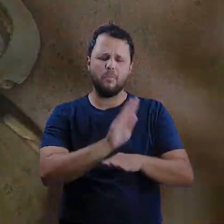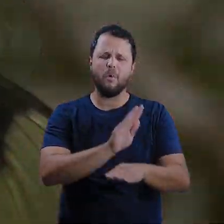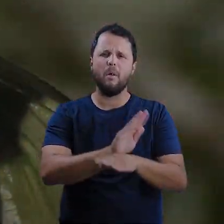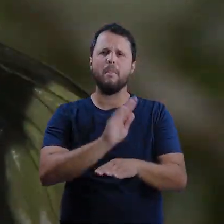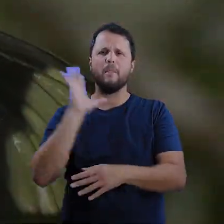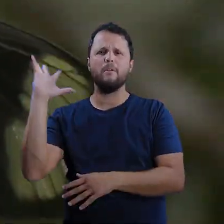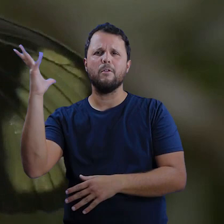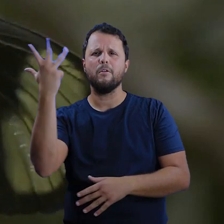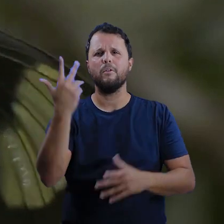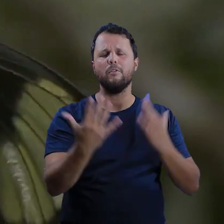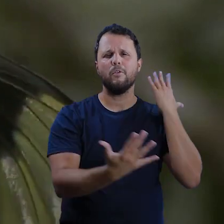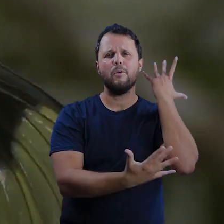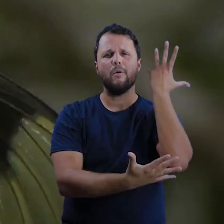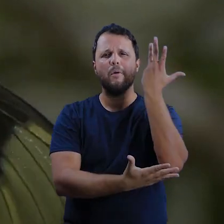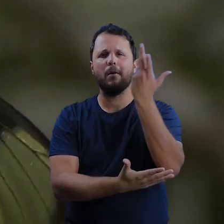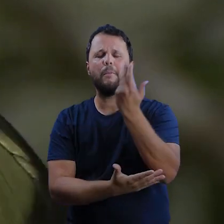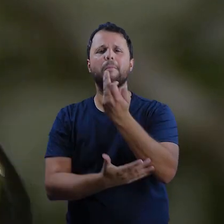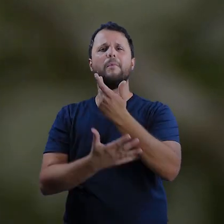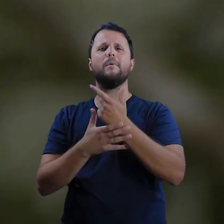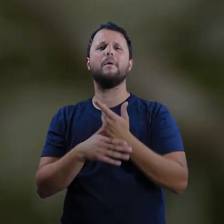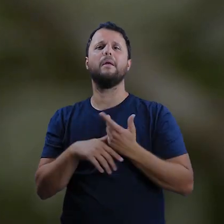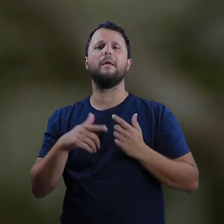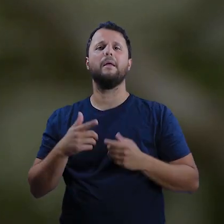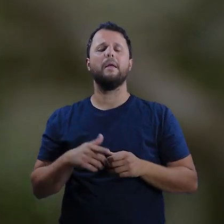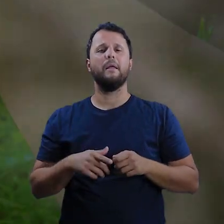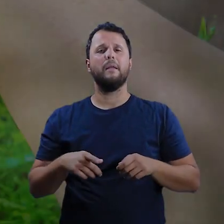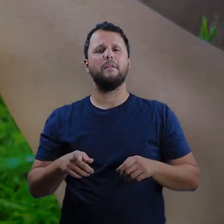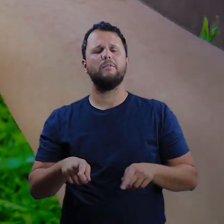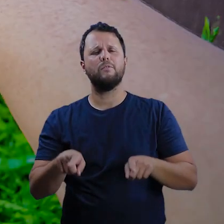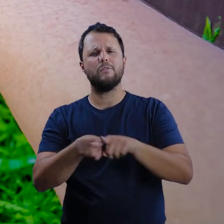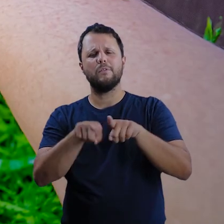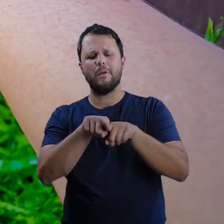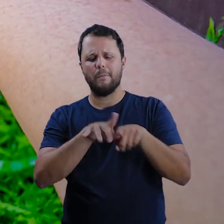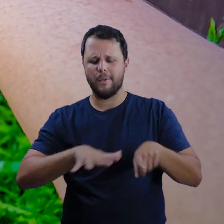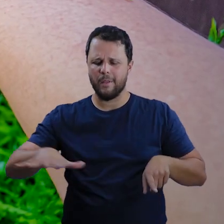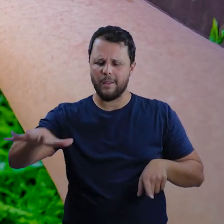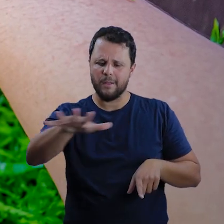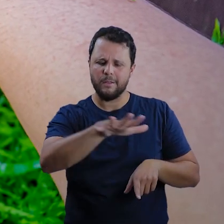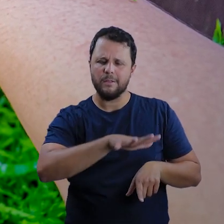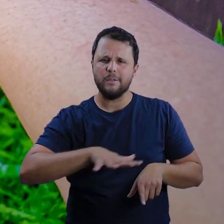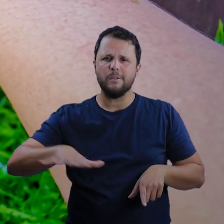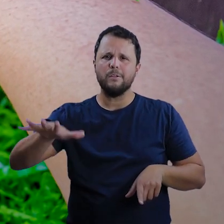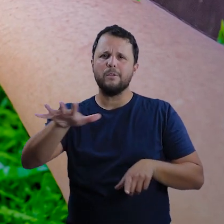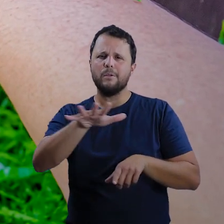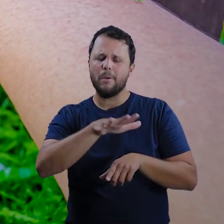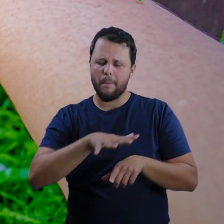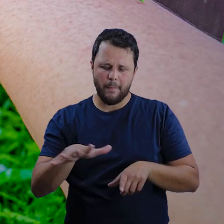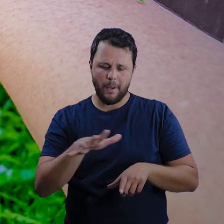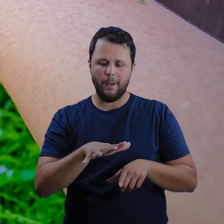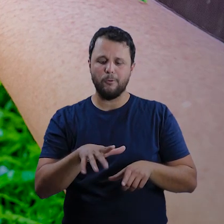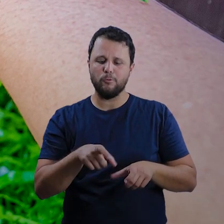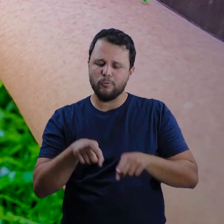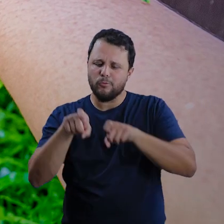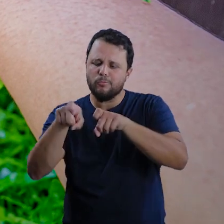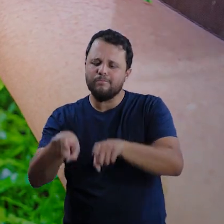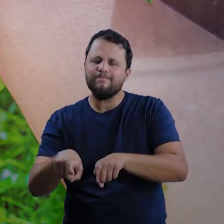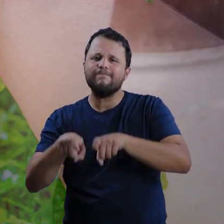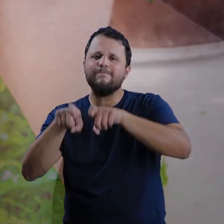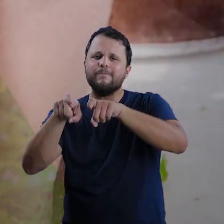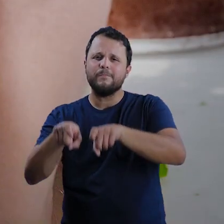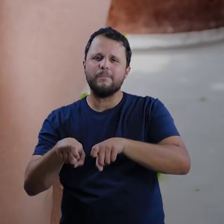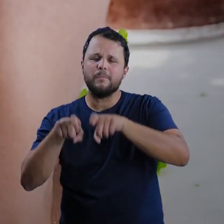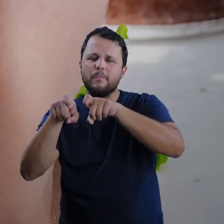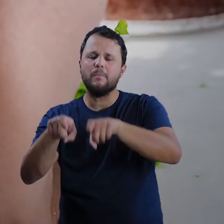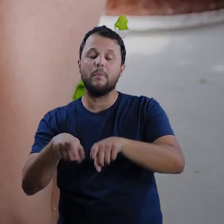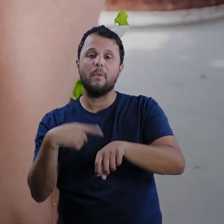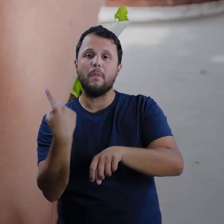e no resgate do território para transformar o espaço, uma vez que nos foi tirado, numa horta comunitária, para que a